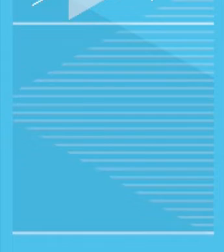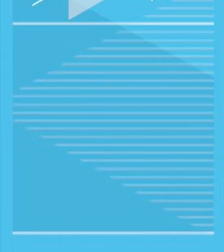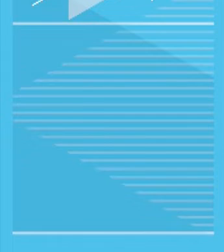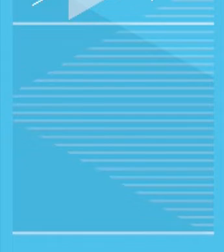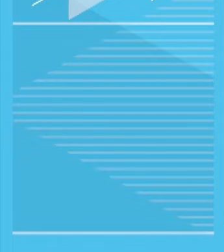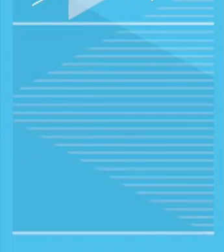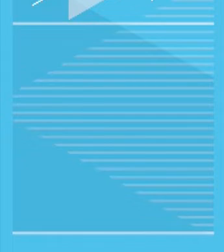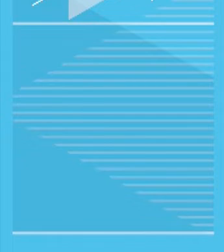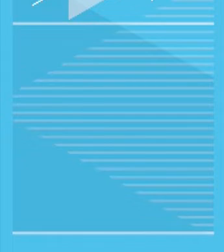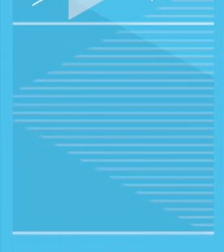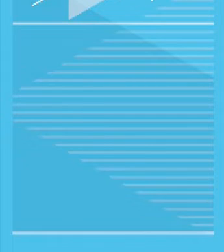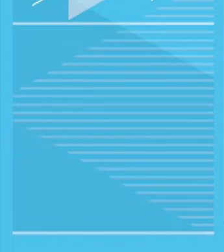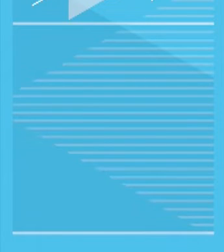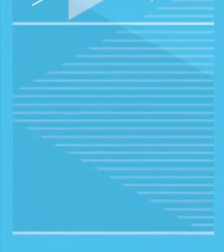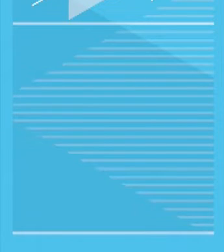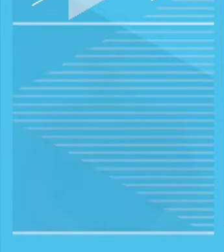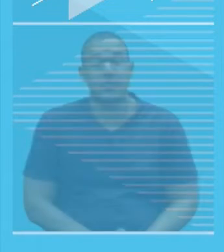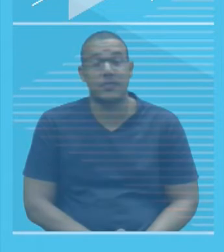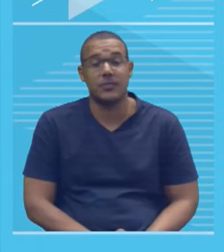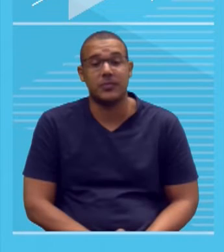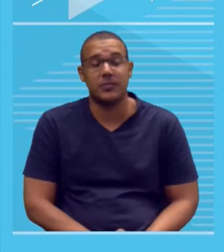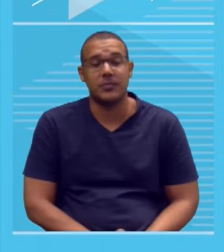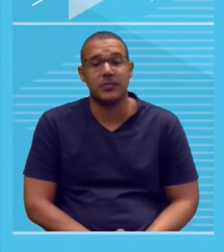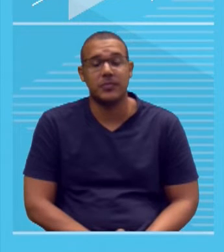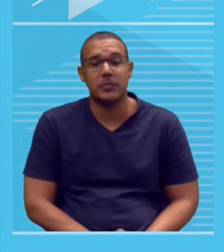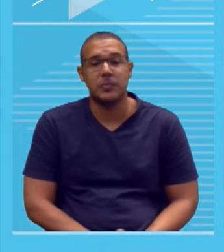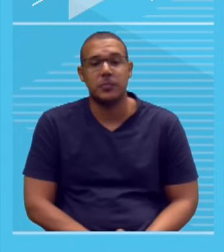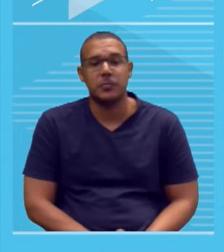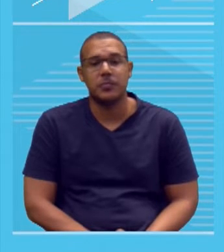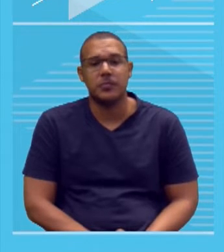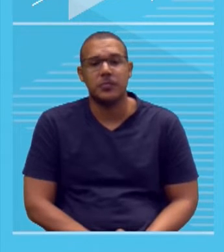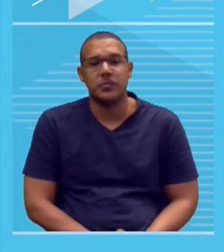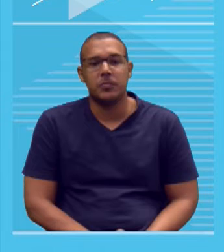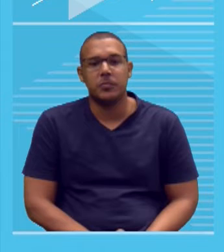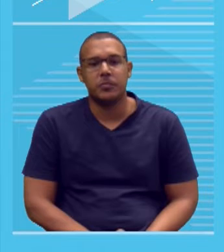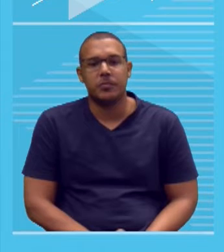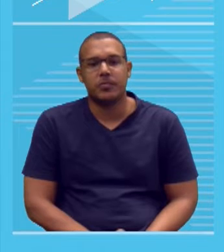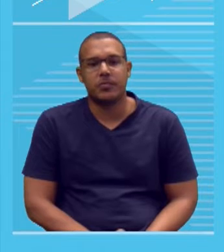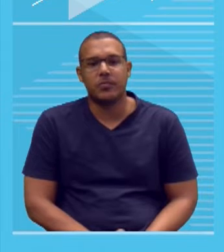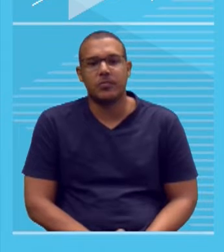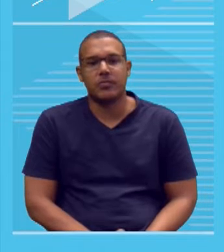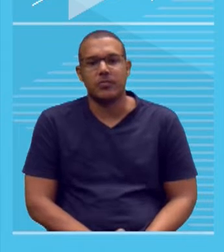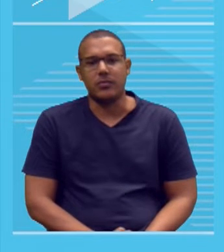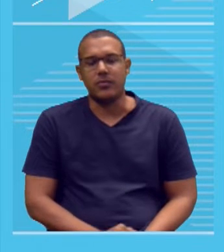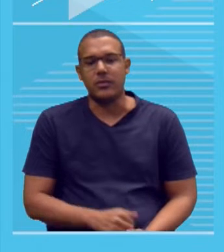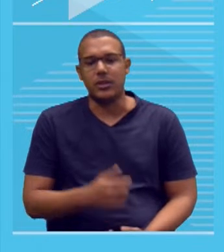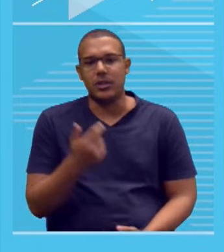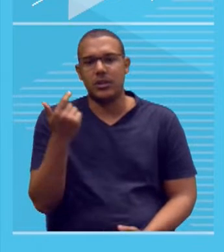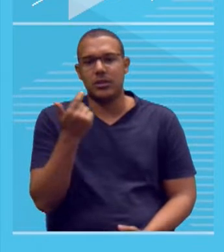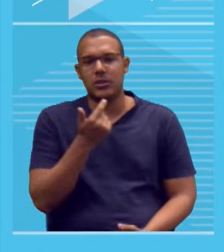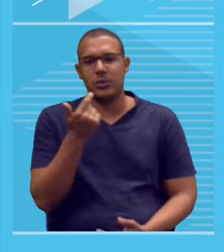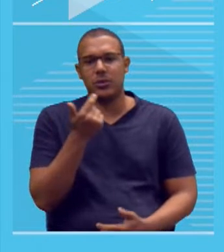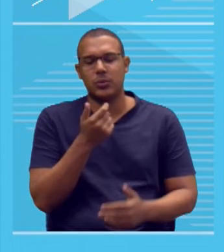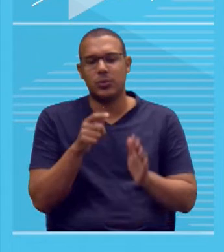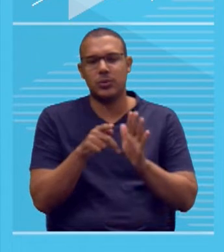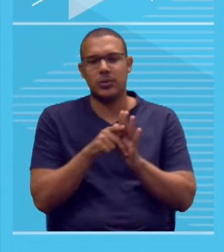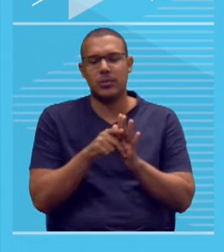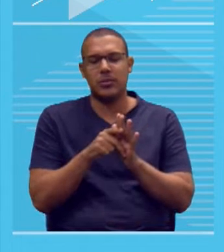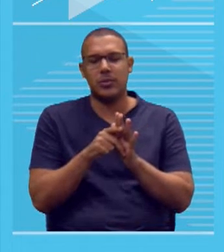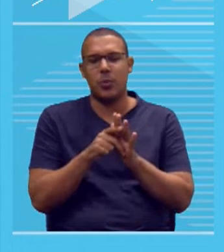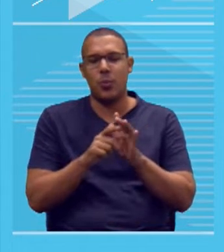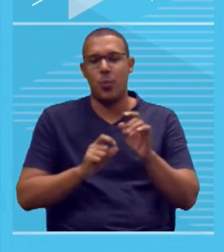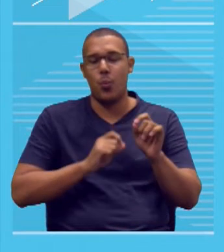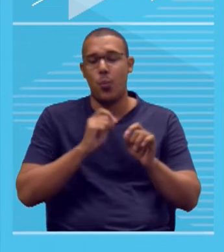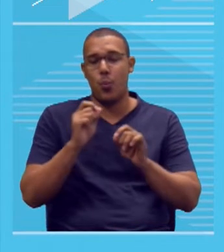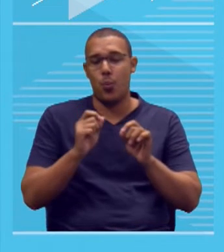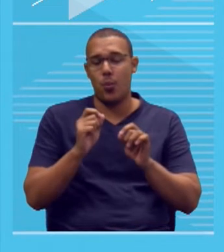proposta, né? Você vai colocar duas propostas, tá? Uma, por exemplo, para resolver o problema